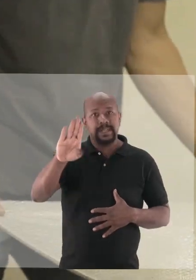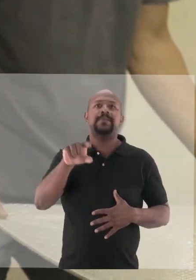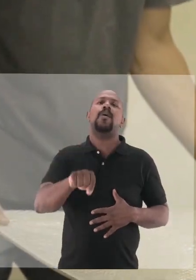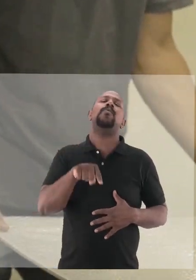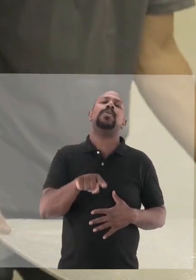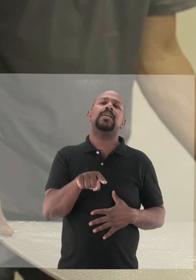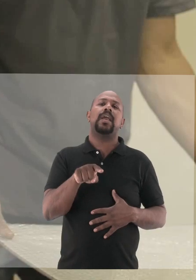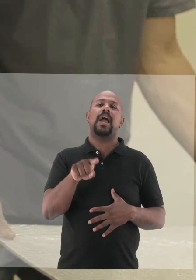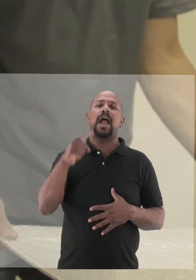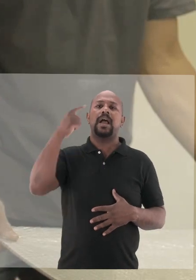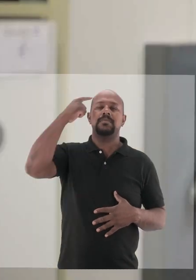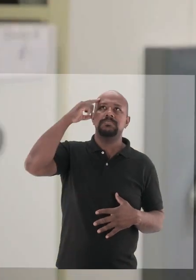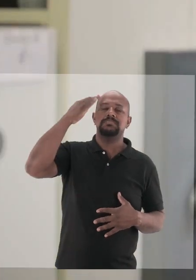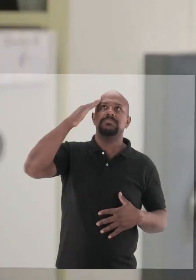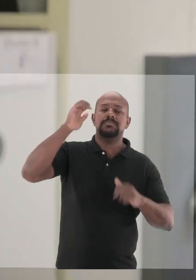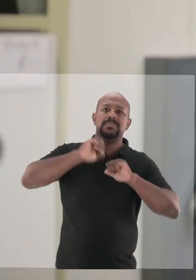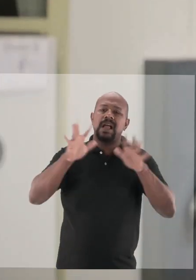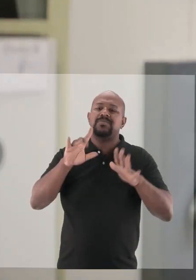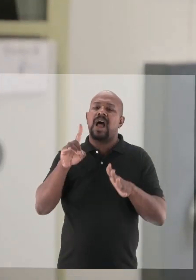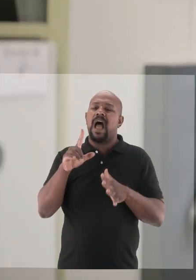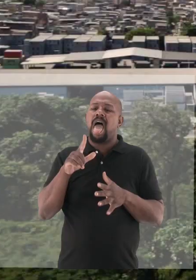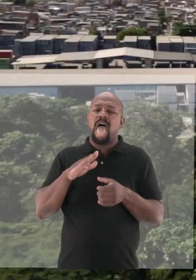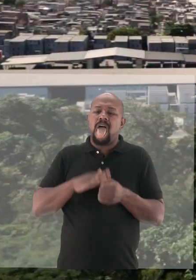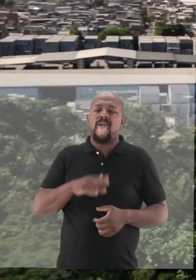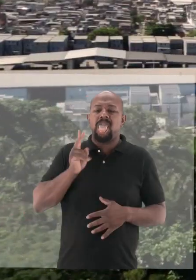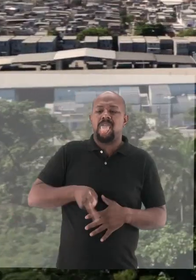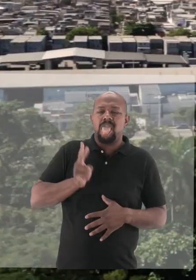fundamental sair desse eixo.